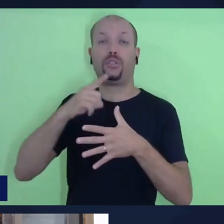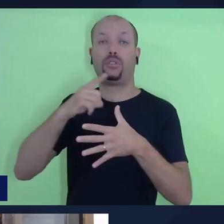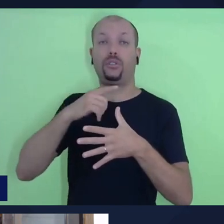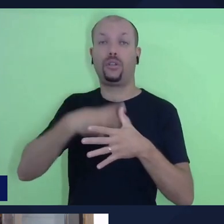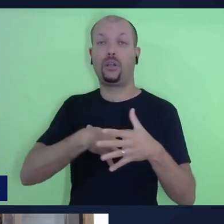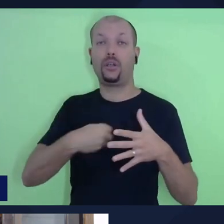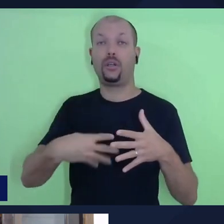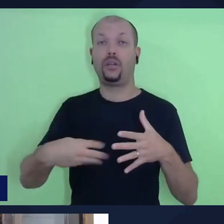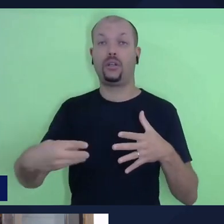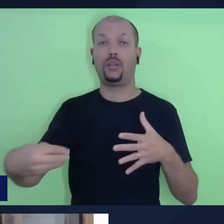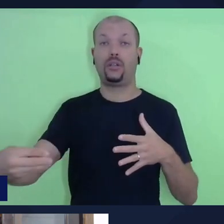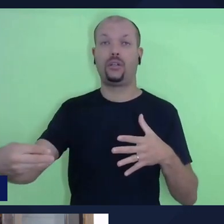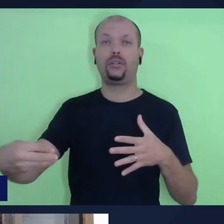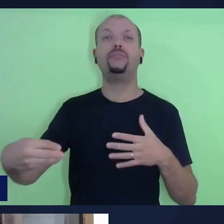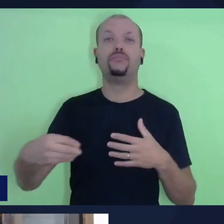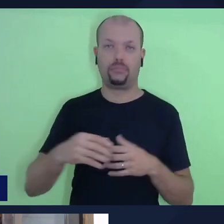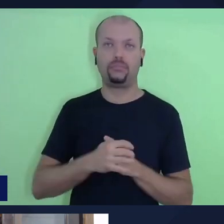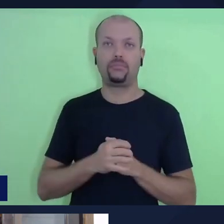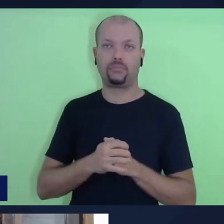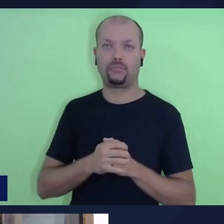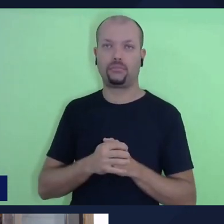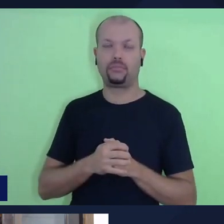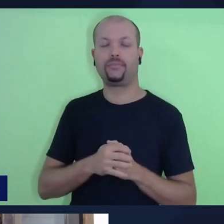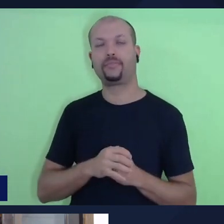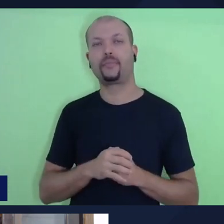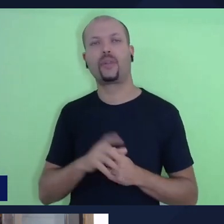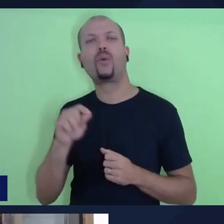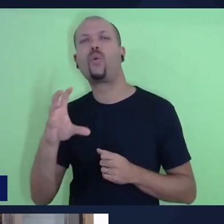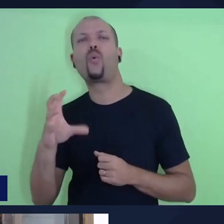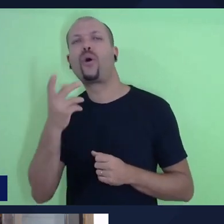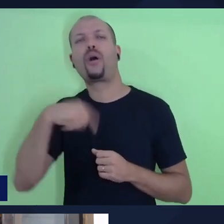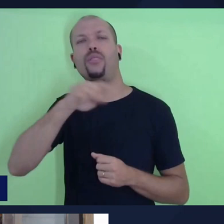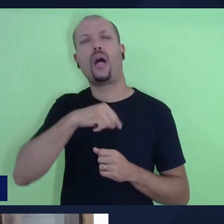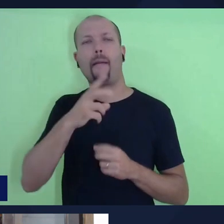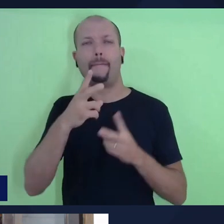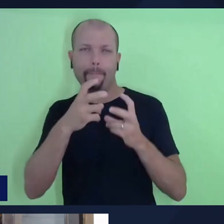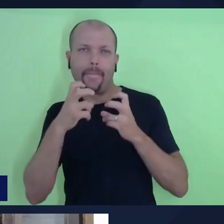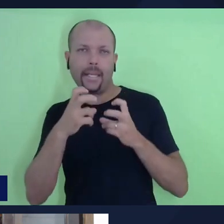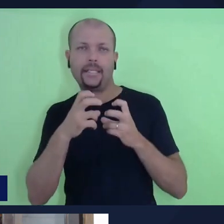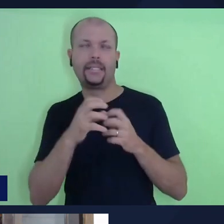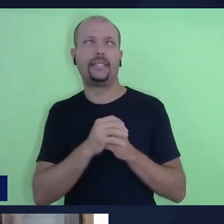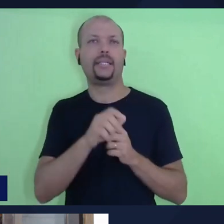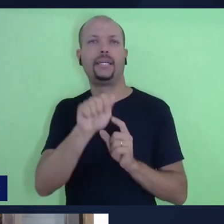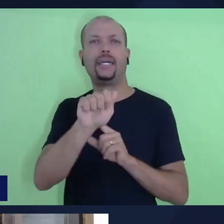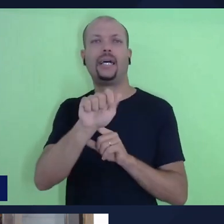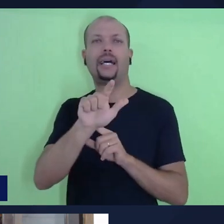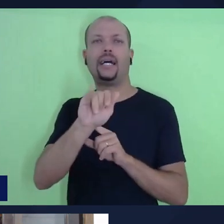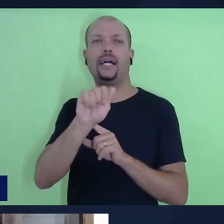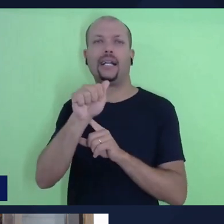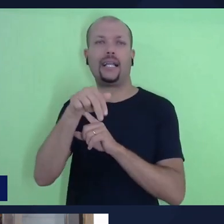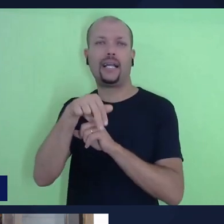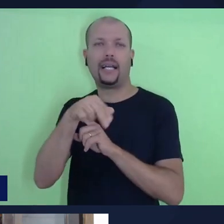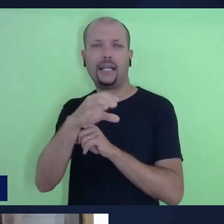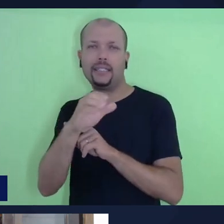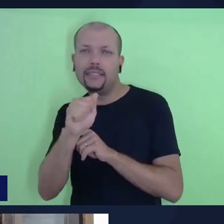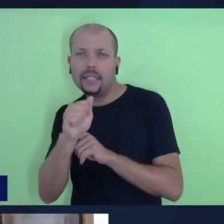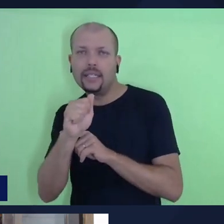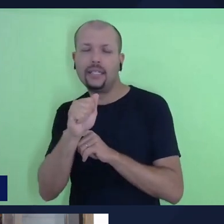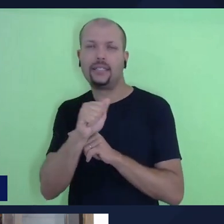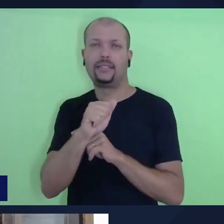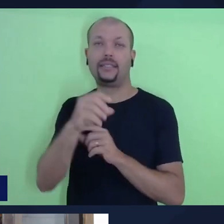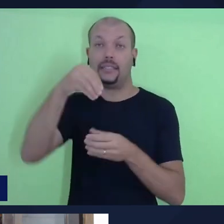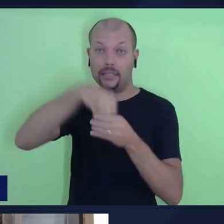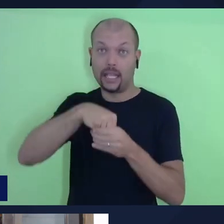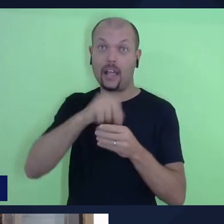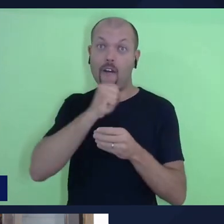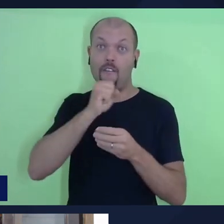Davi. Então, o que acontece? A gente vê essa terminologia aliança ocorrendo no Velho Testamento dentro das